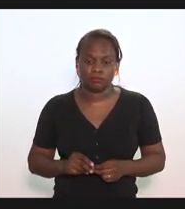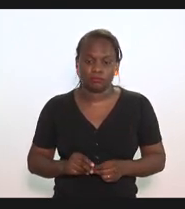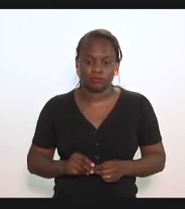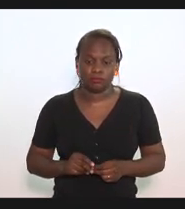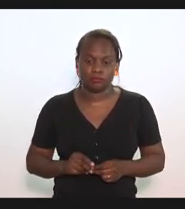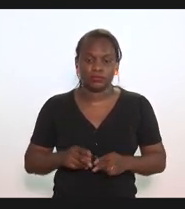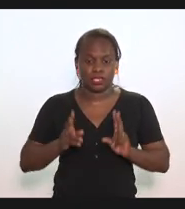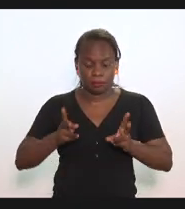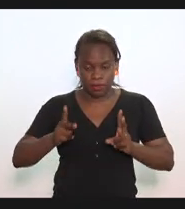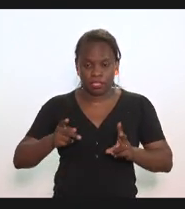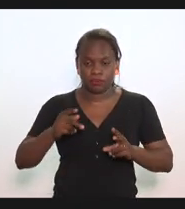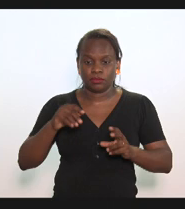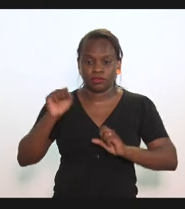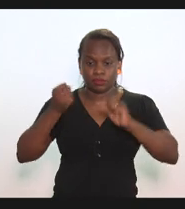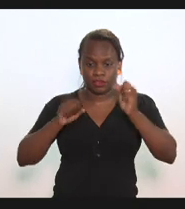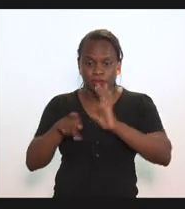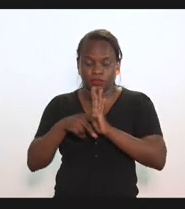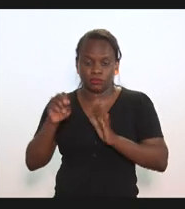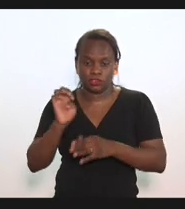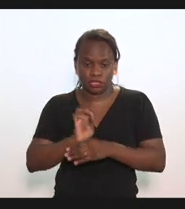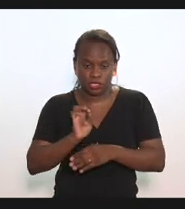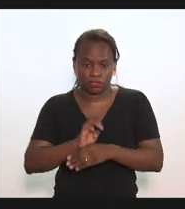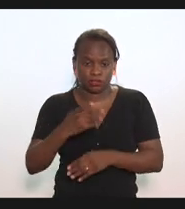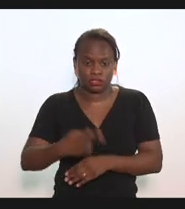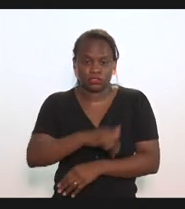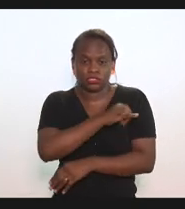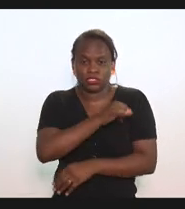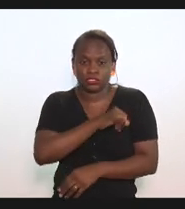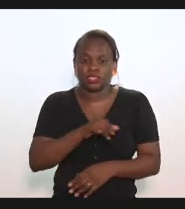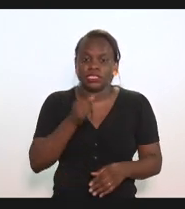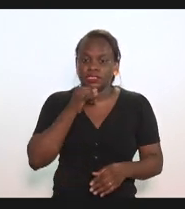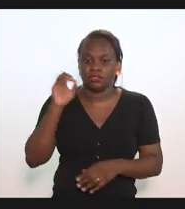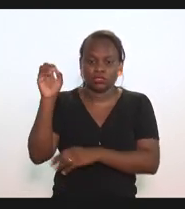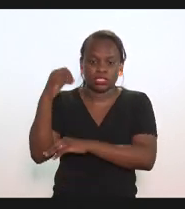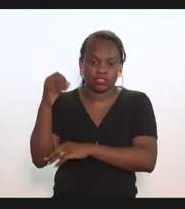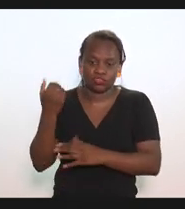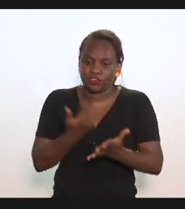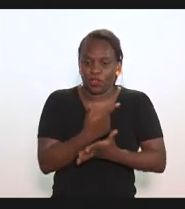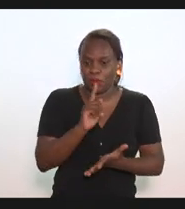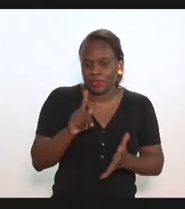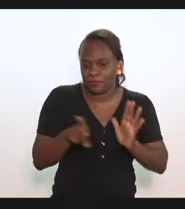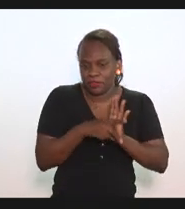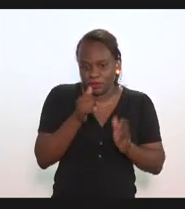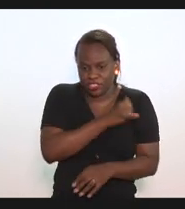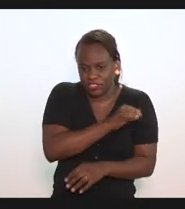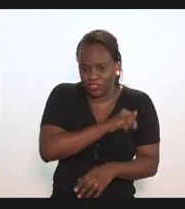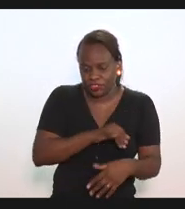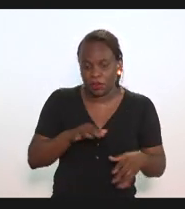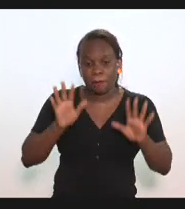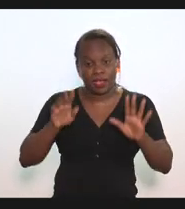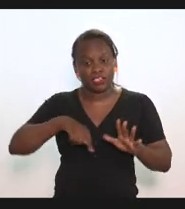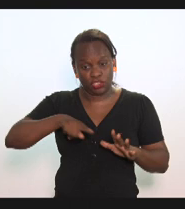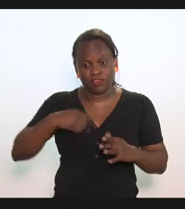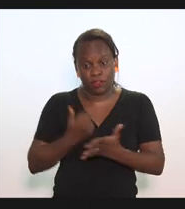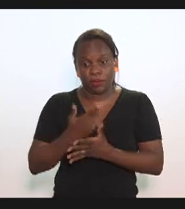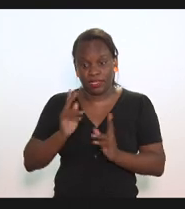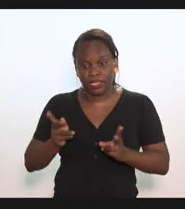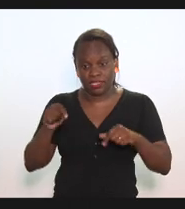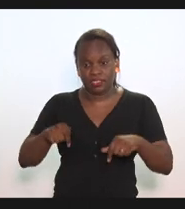os próprios fornecedores do Estado, o pessoal do Rio Grande do Sul não vai comprar insumo no Rio de Janeiro, mas nós vamos.